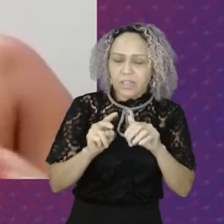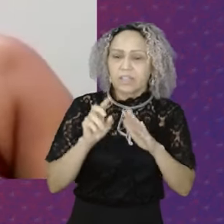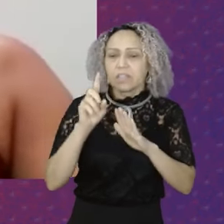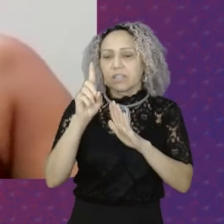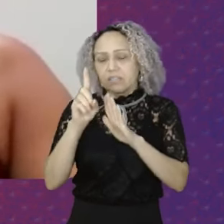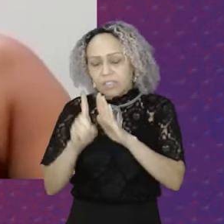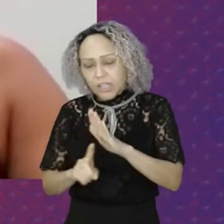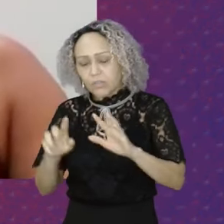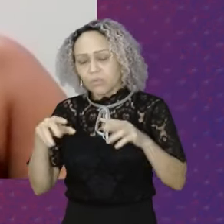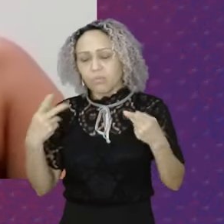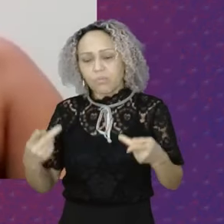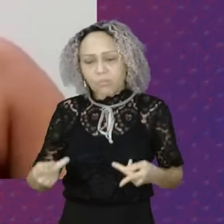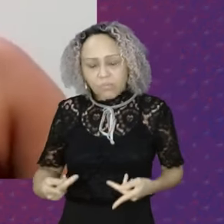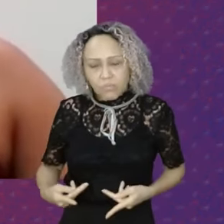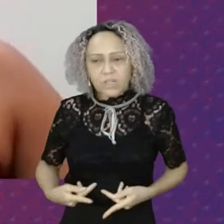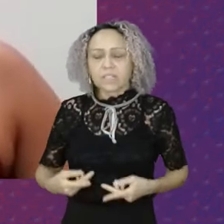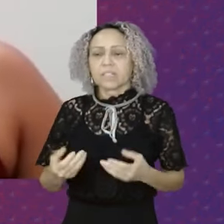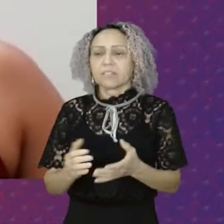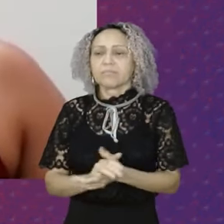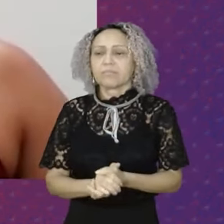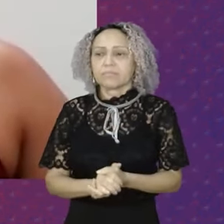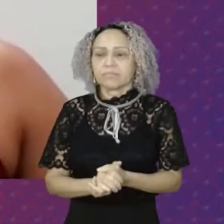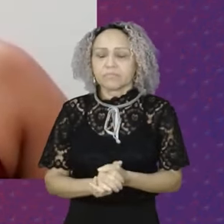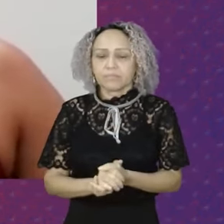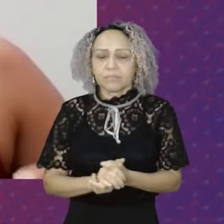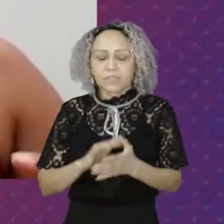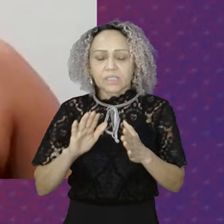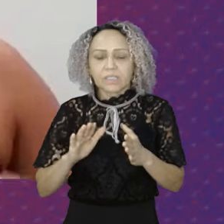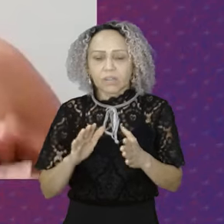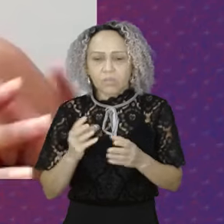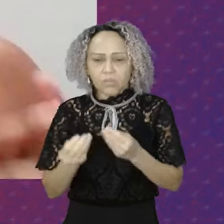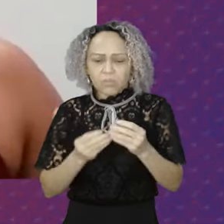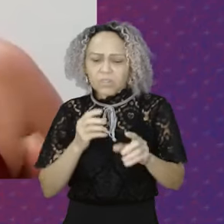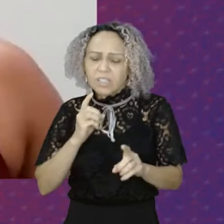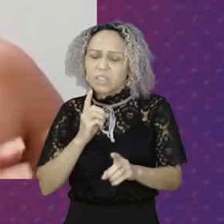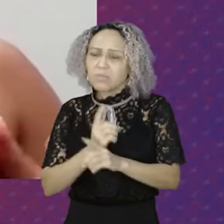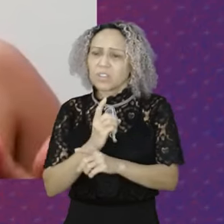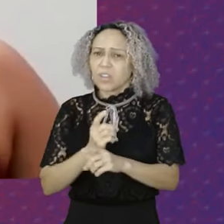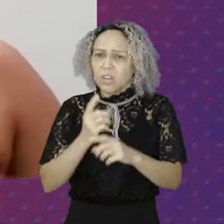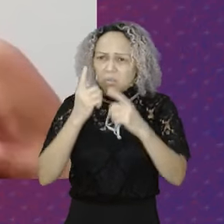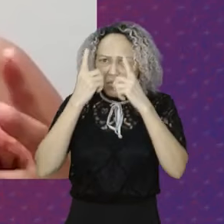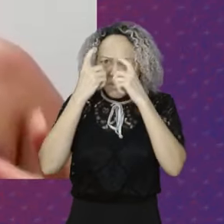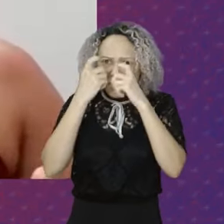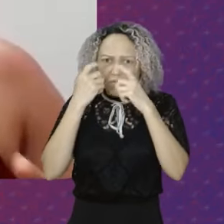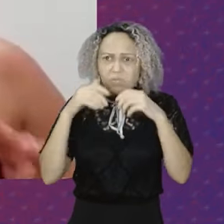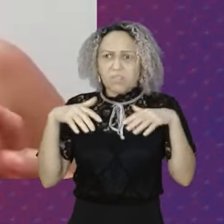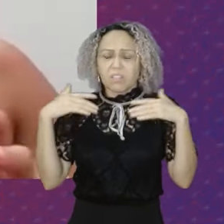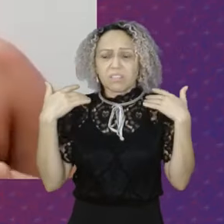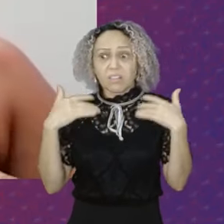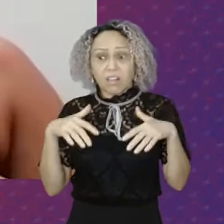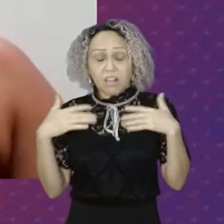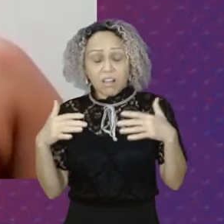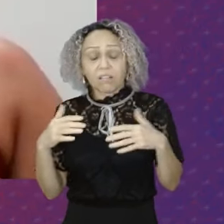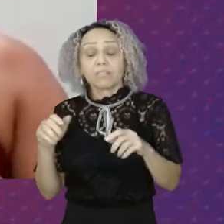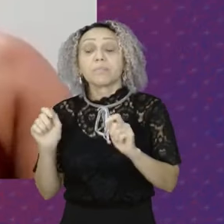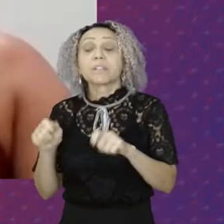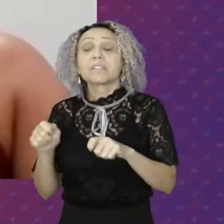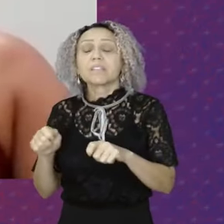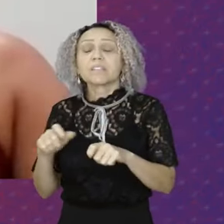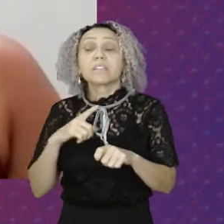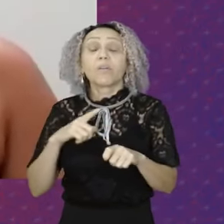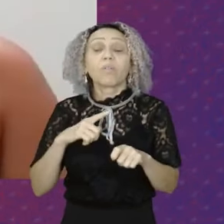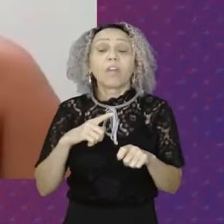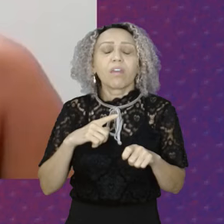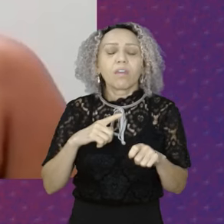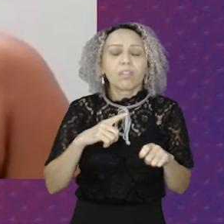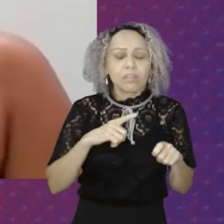territórios Em que era identificado Um índice de violência alto Políticas preventivas Políticas de garantia de direito Isso